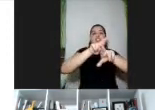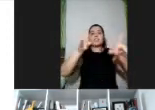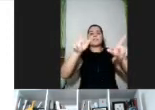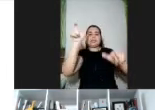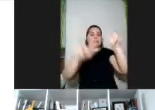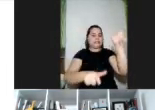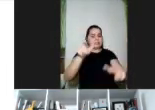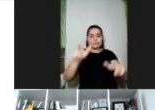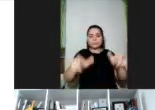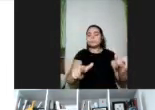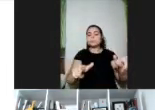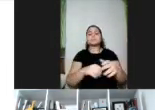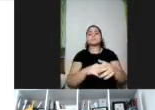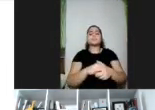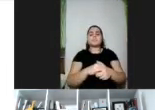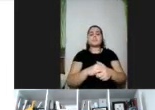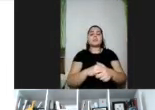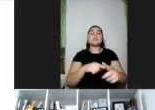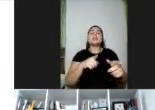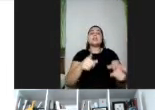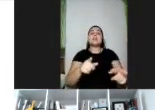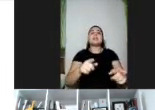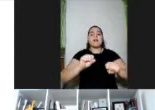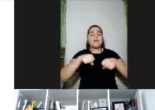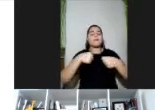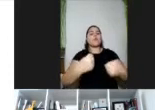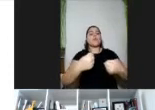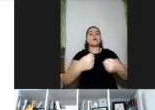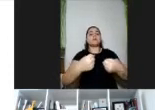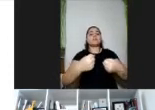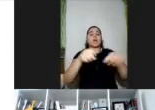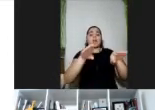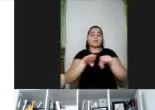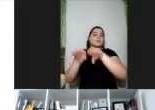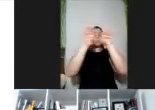eufemismos, e aí reforçar essa perspectiva da equidade.